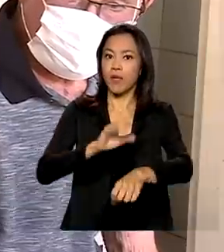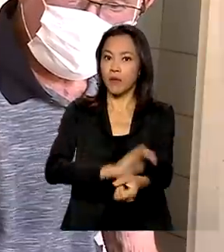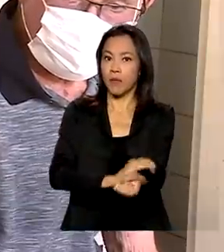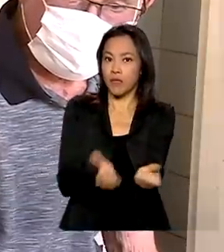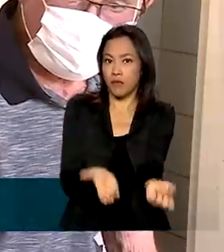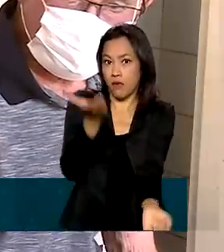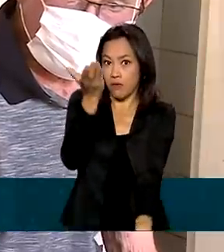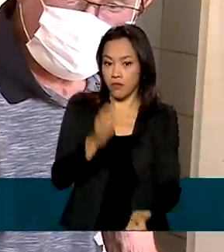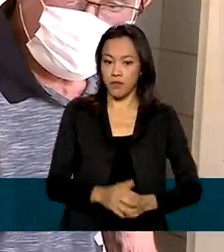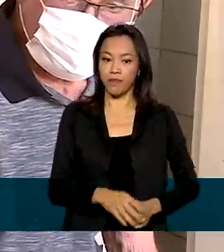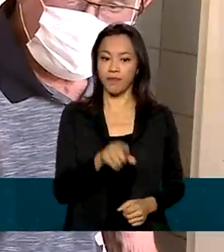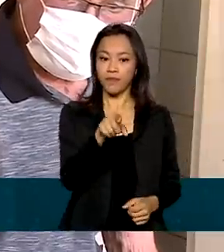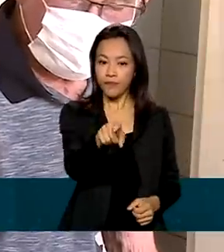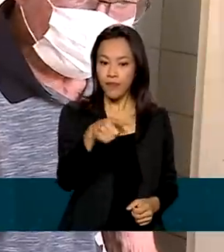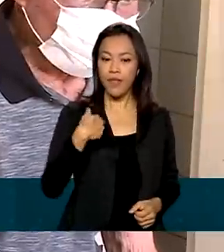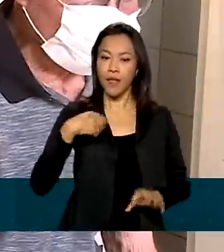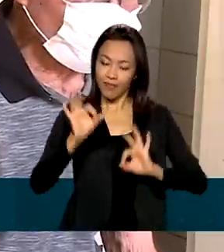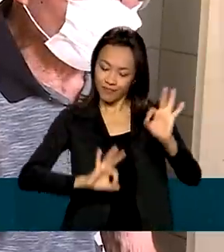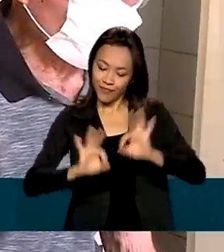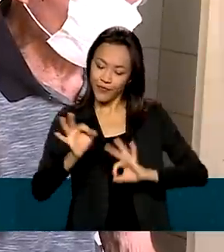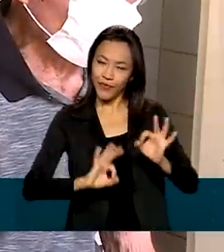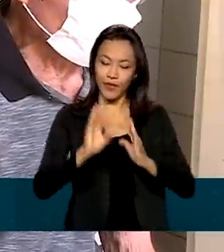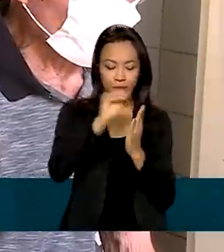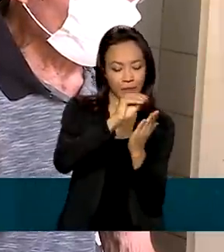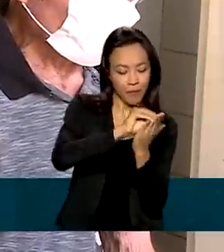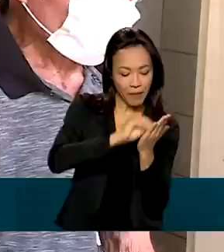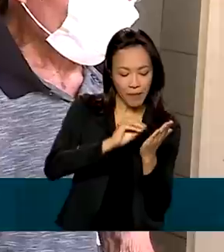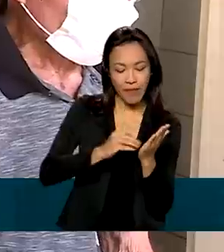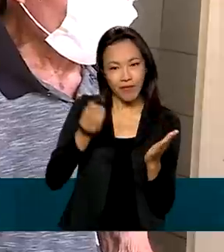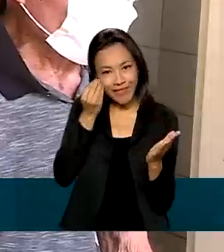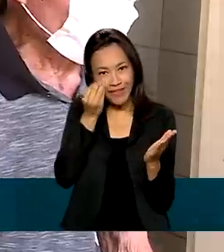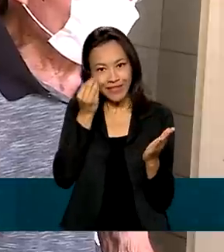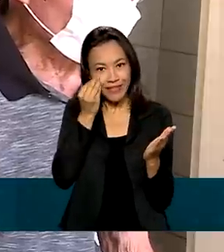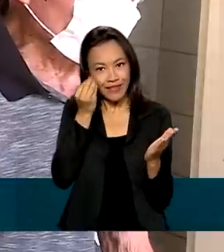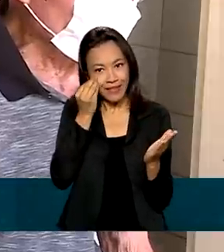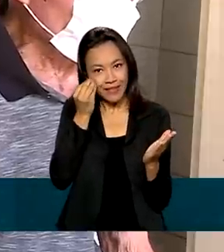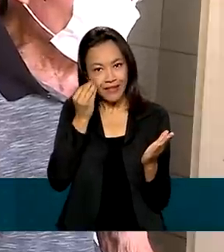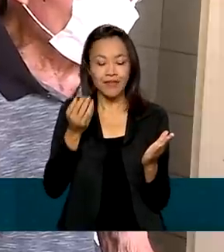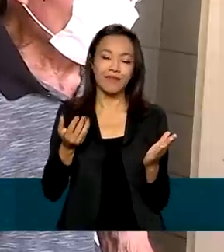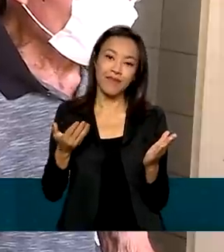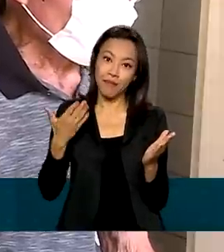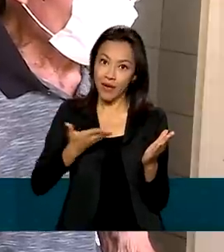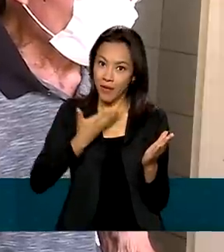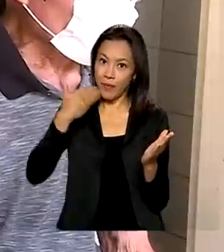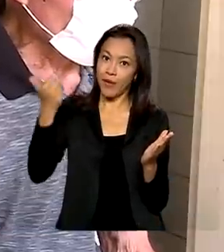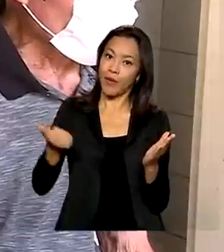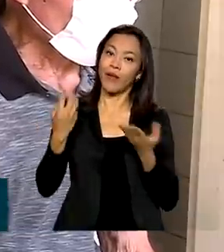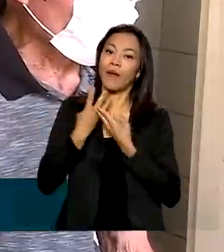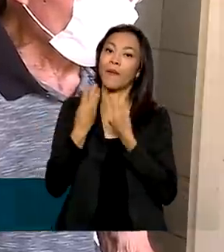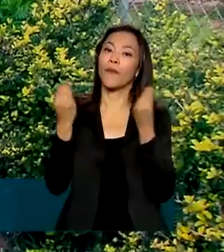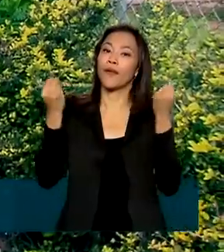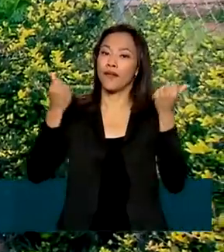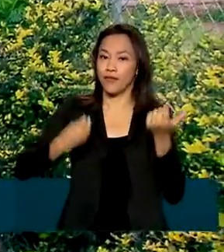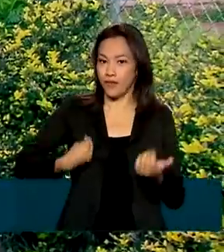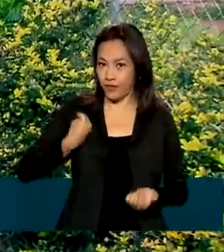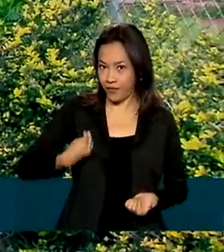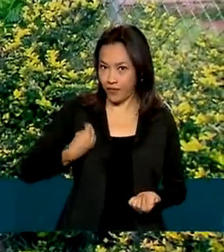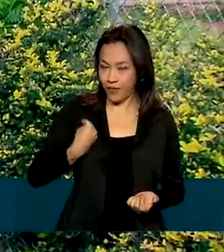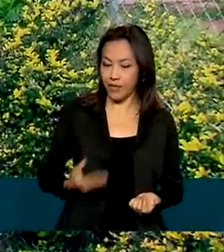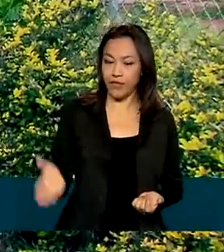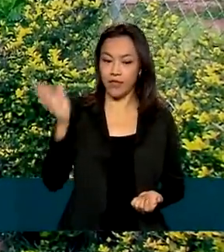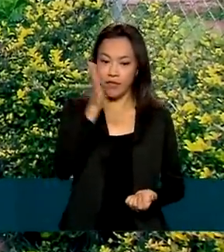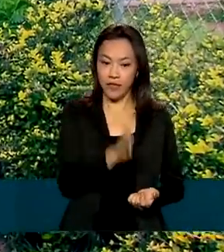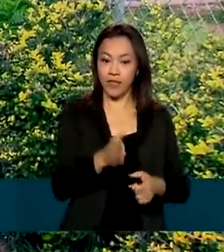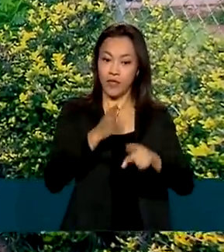está aqui. Foi criada e vamos tentar aí para melhorar a qualidade de vida, né? O Sistema